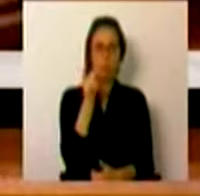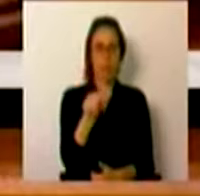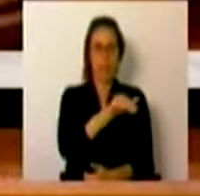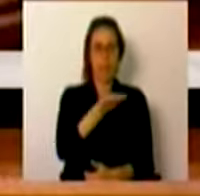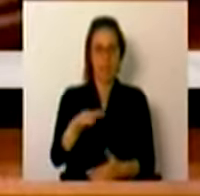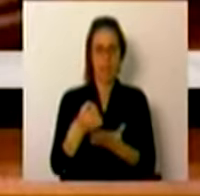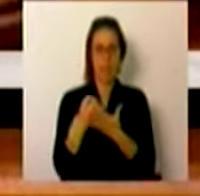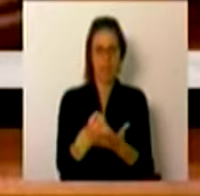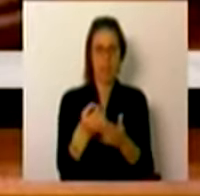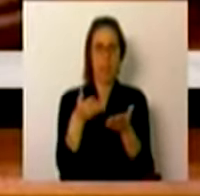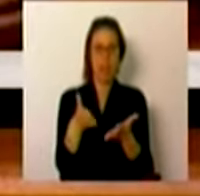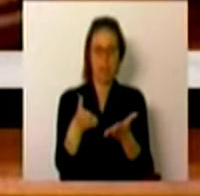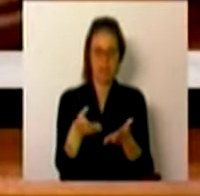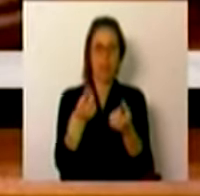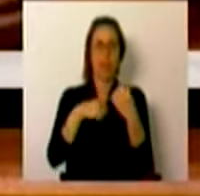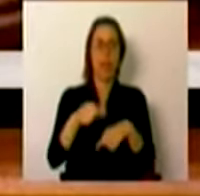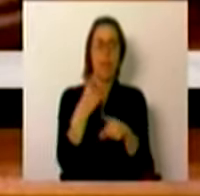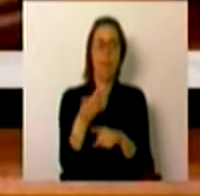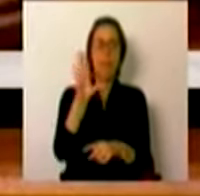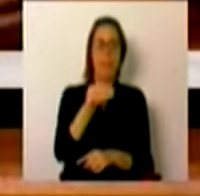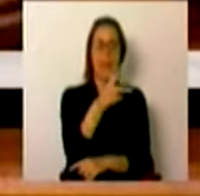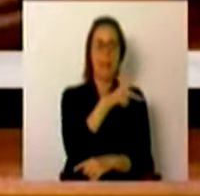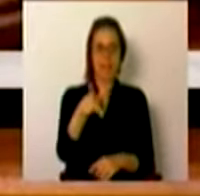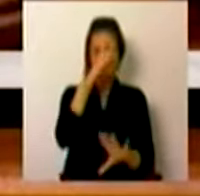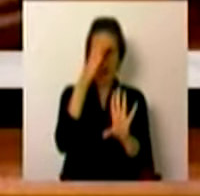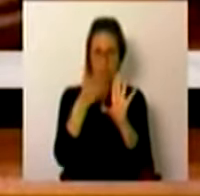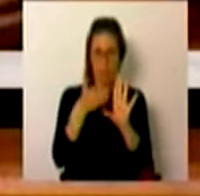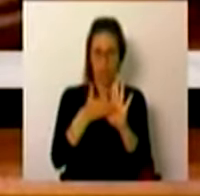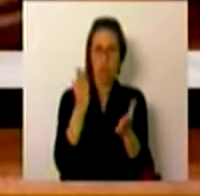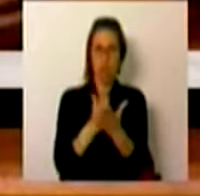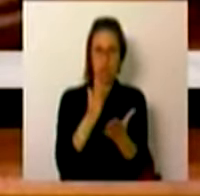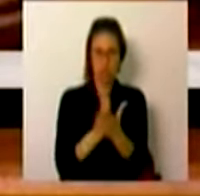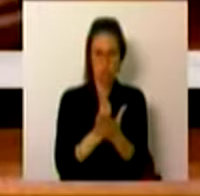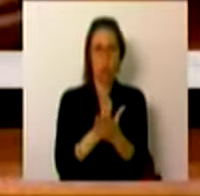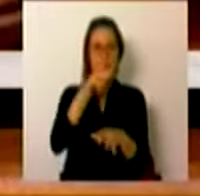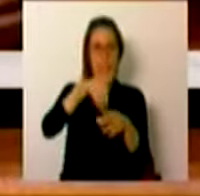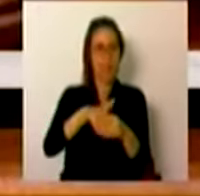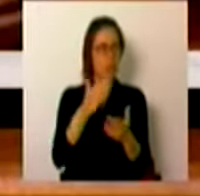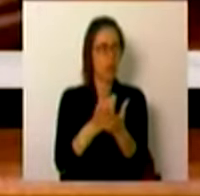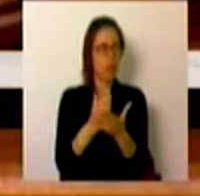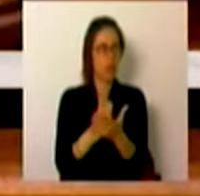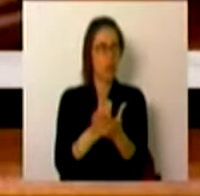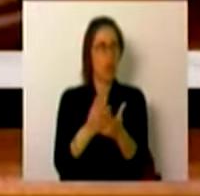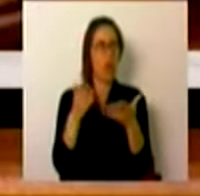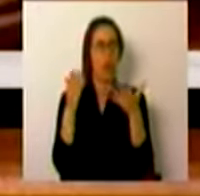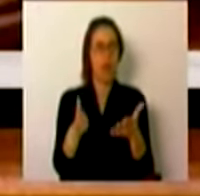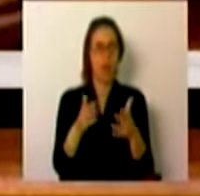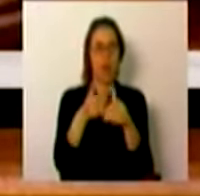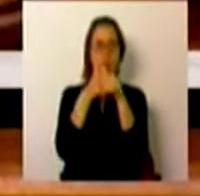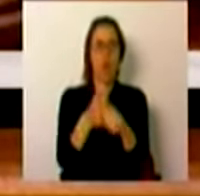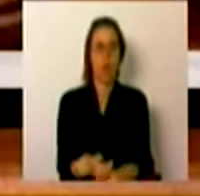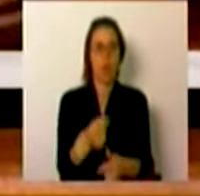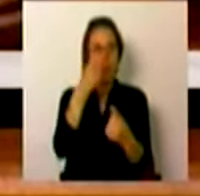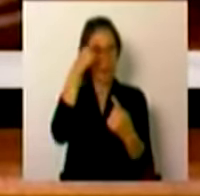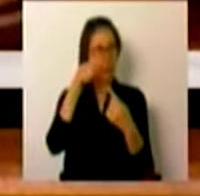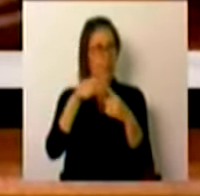assistentes operacionais. Também mais de 100 psicólogos escolares estão nas escolas para as ajudar a cumprir a